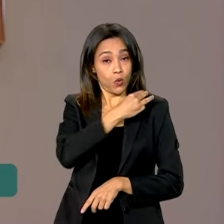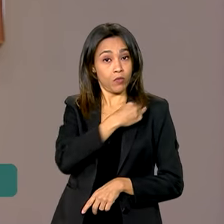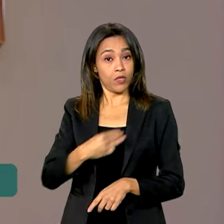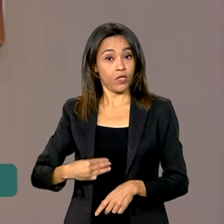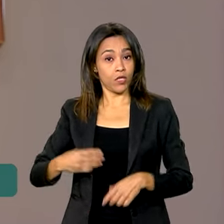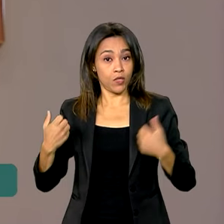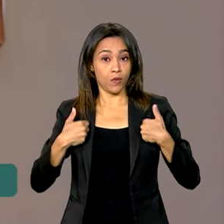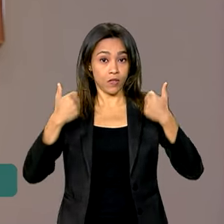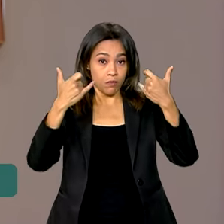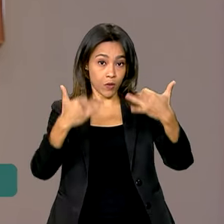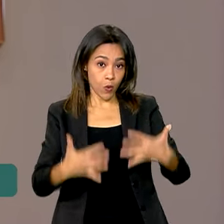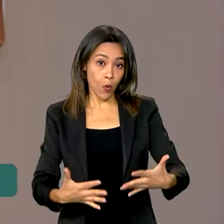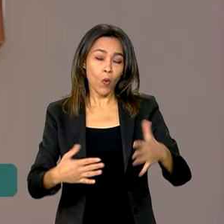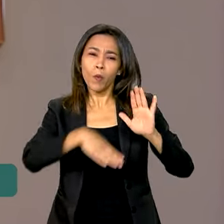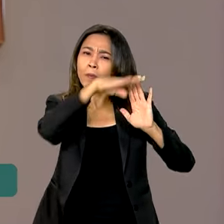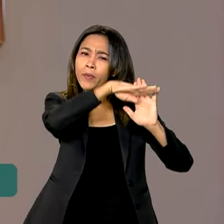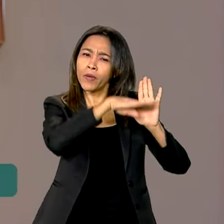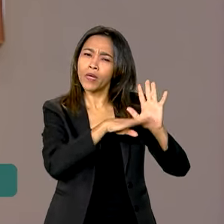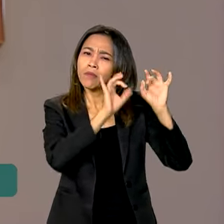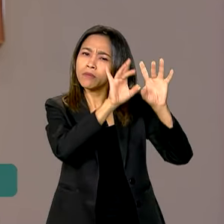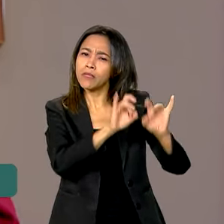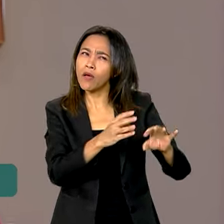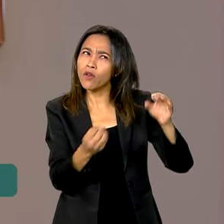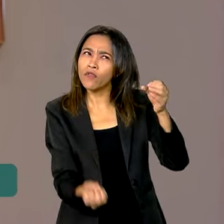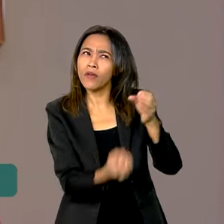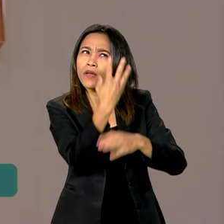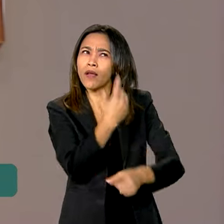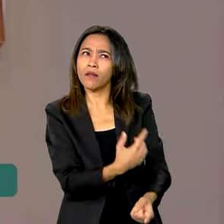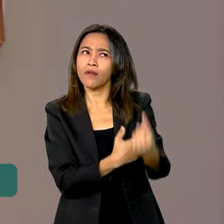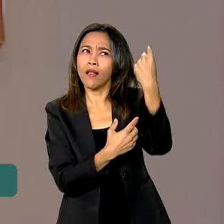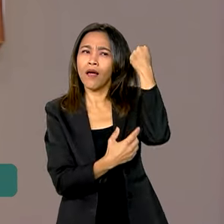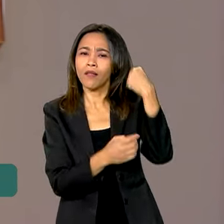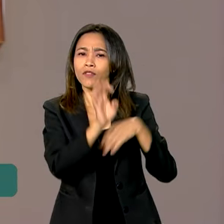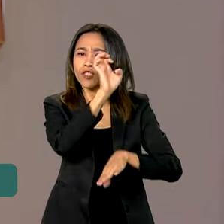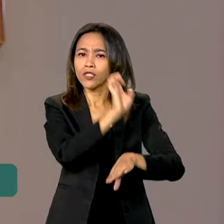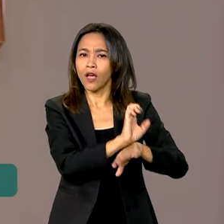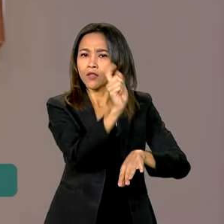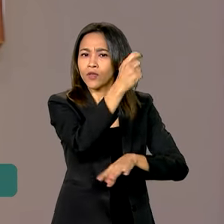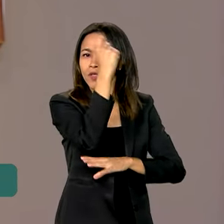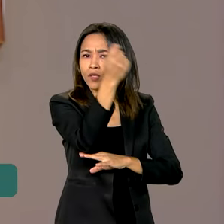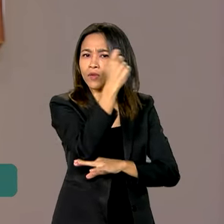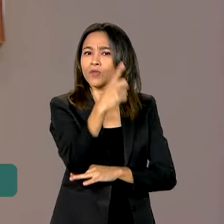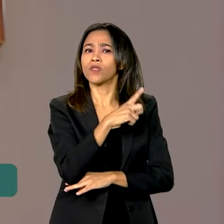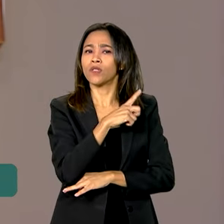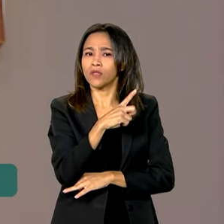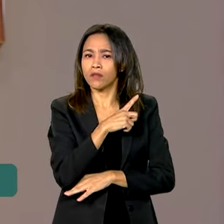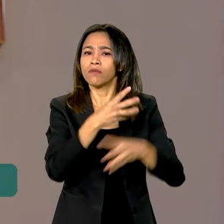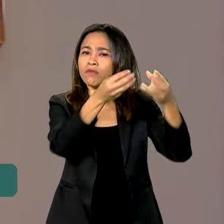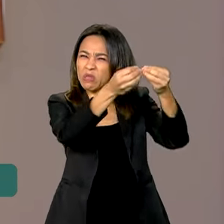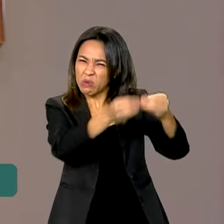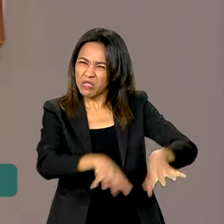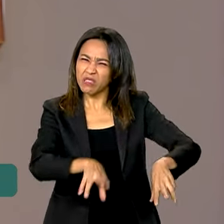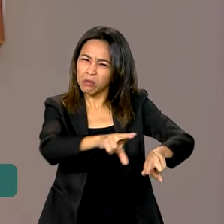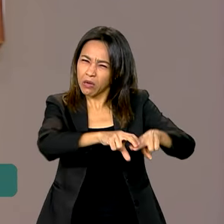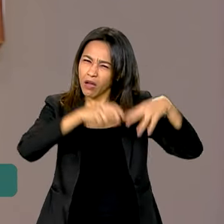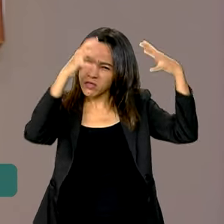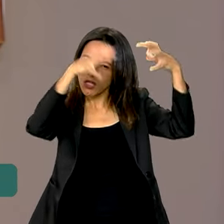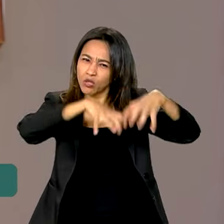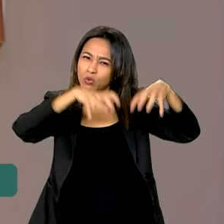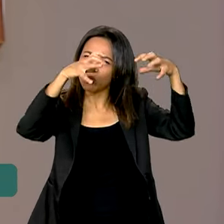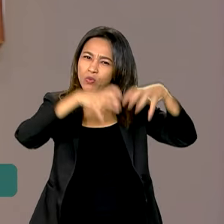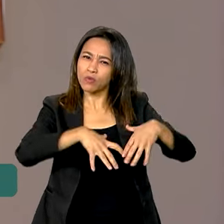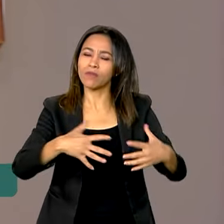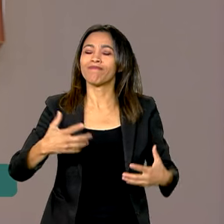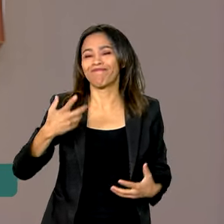programa especial que foi criado para pequenos negócios lá no Rio Grande do Sul, estado que foi atingido por fortes chuvas, ficando literalmente